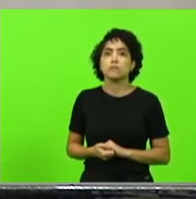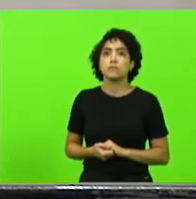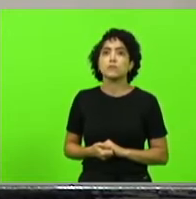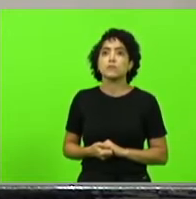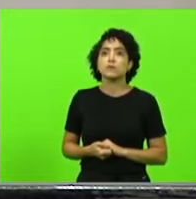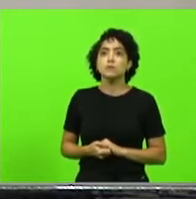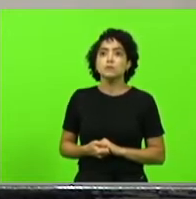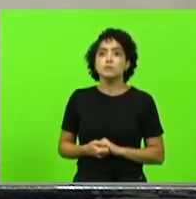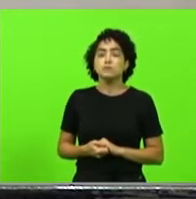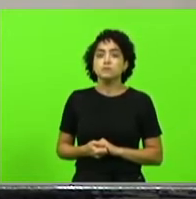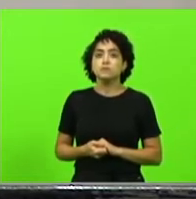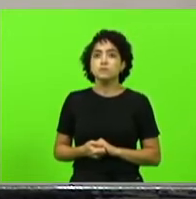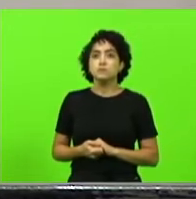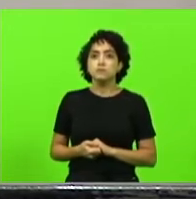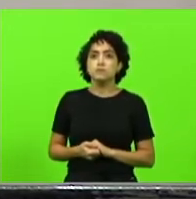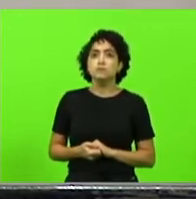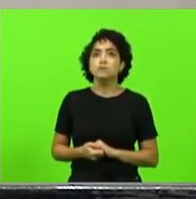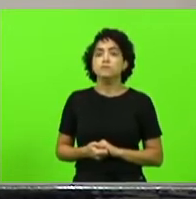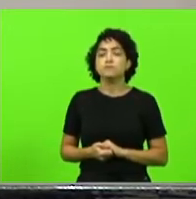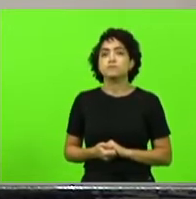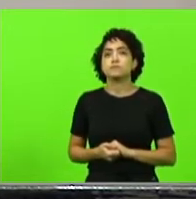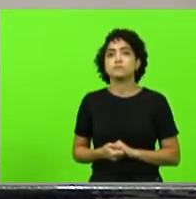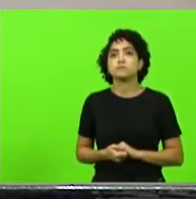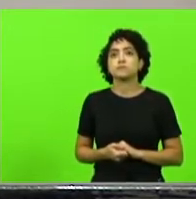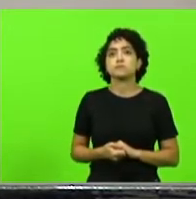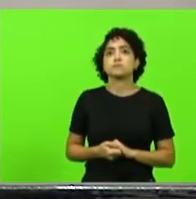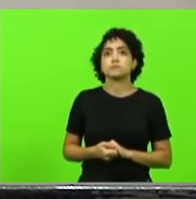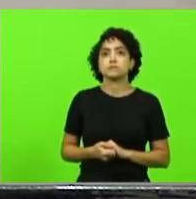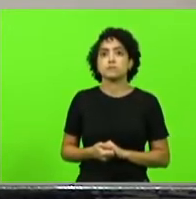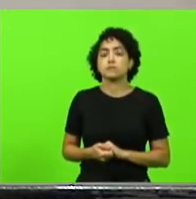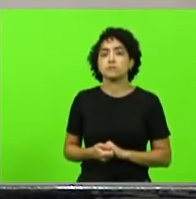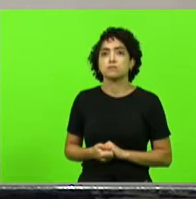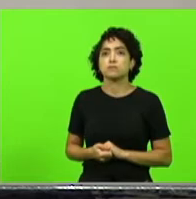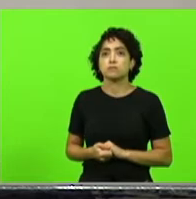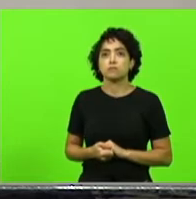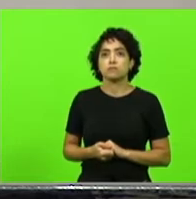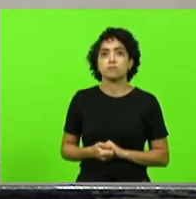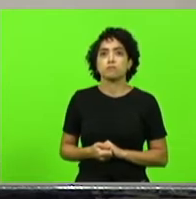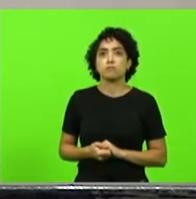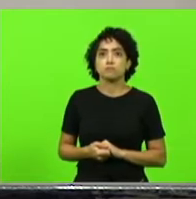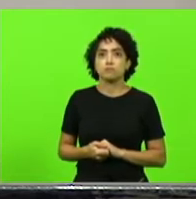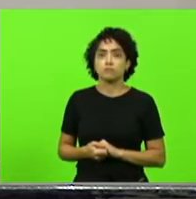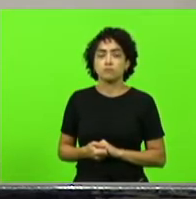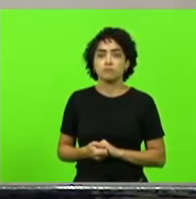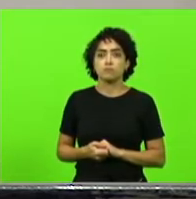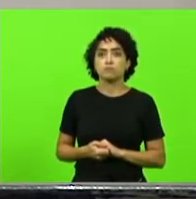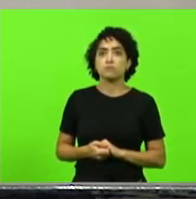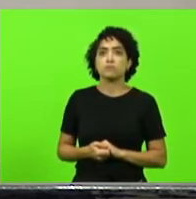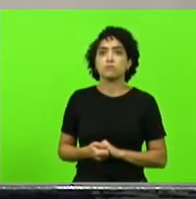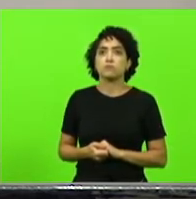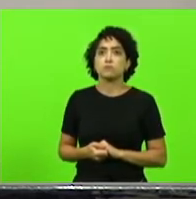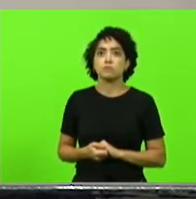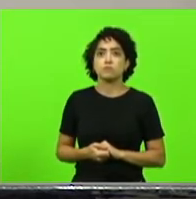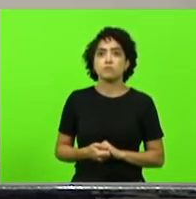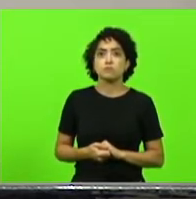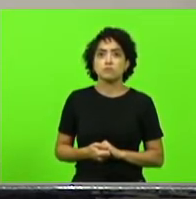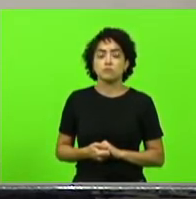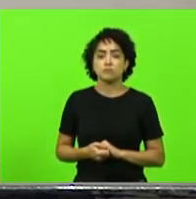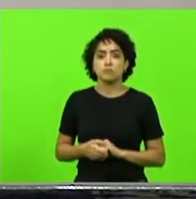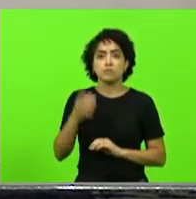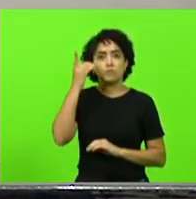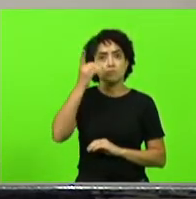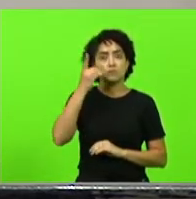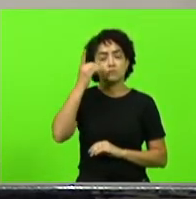com a palavra o deputado Bruno Souza vossa excelência tem o tempo de até